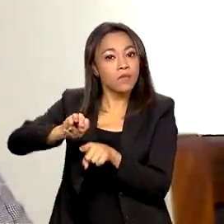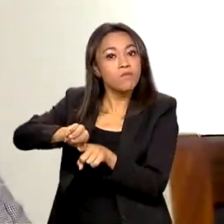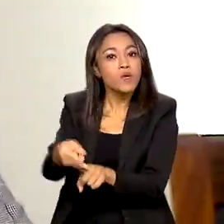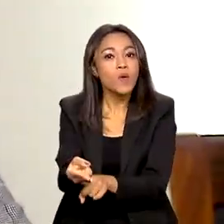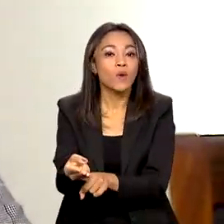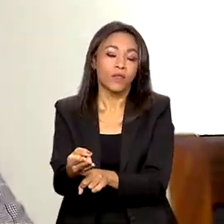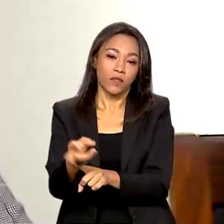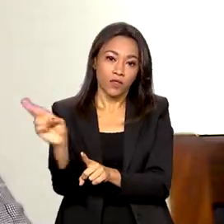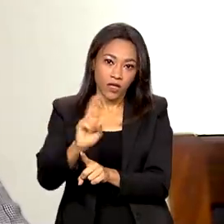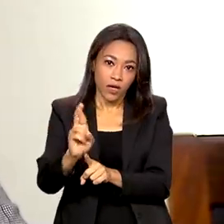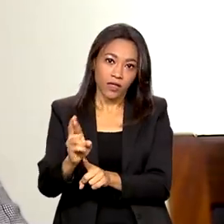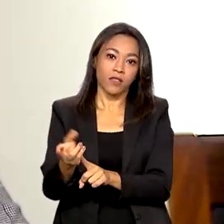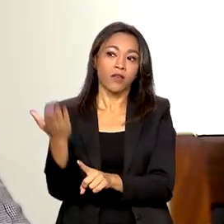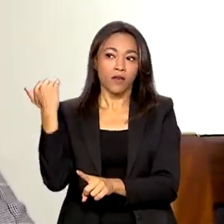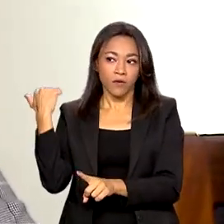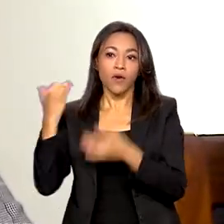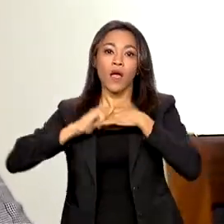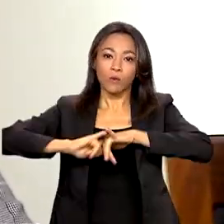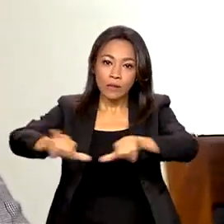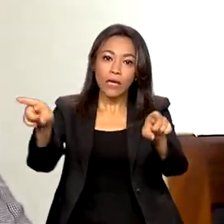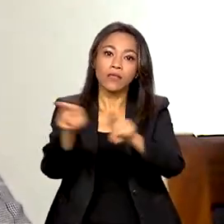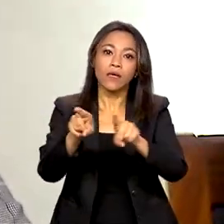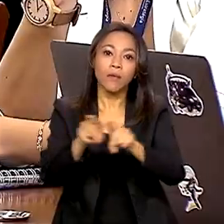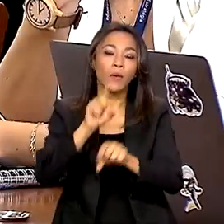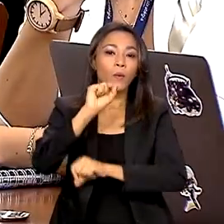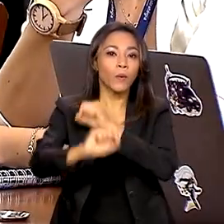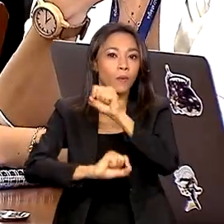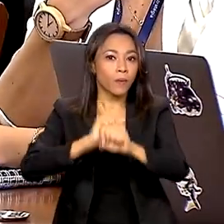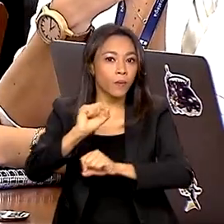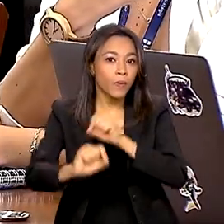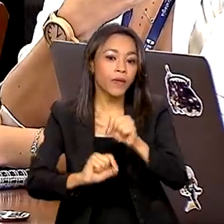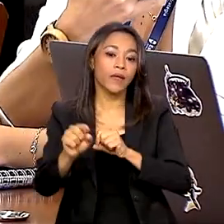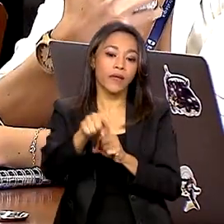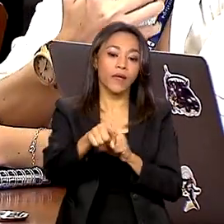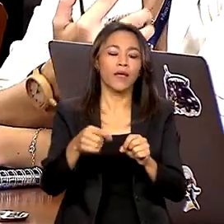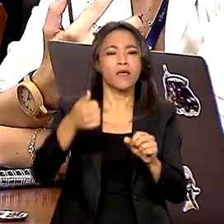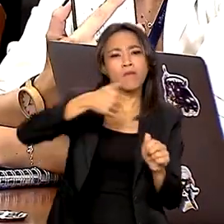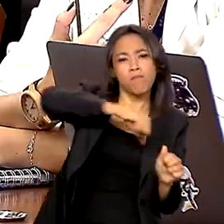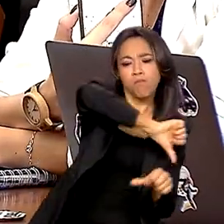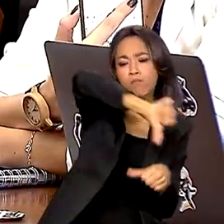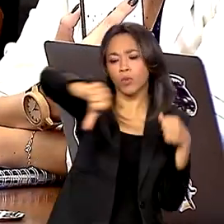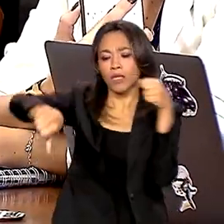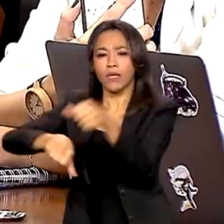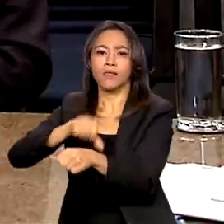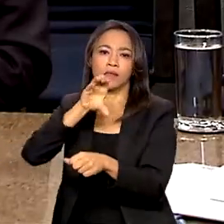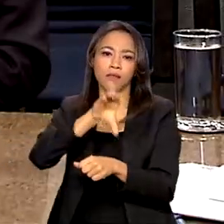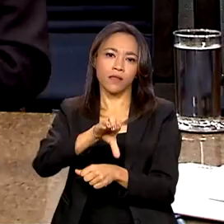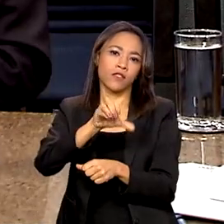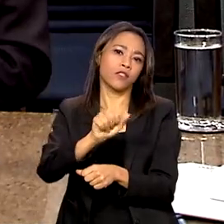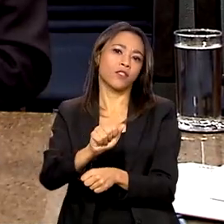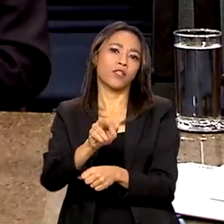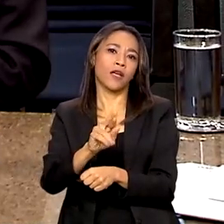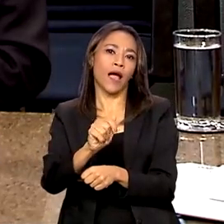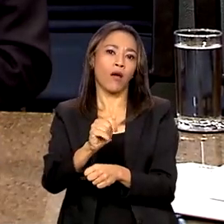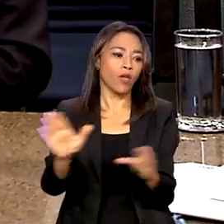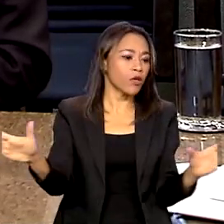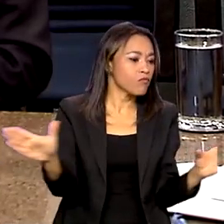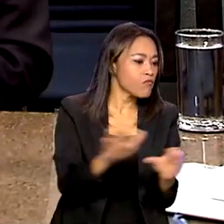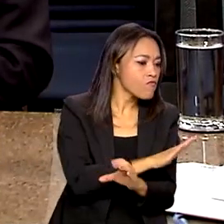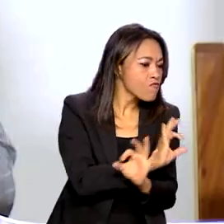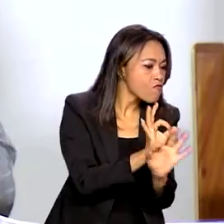de reais. Foi anunciada também a transformação de cargos administrativos vagos em cargos